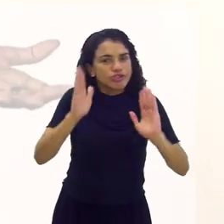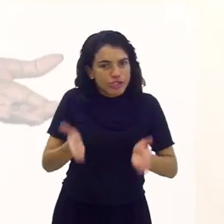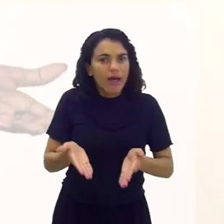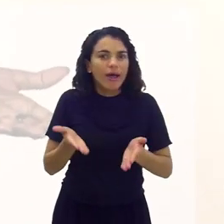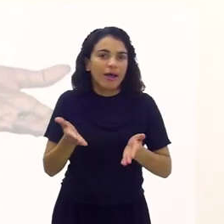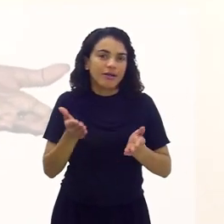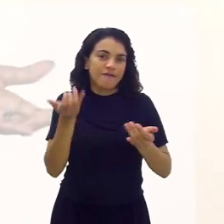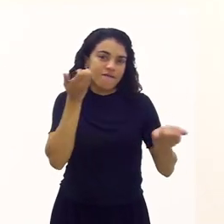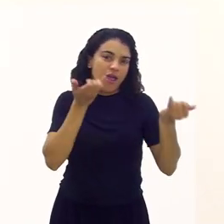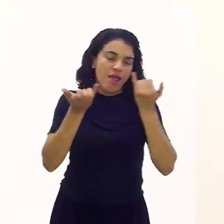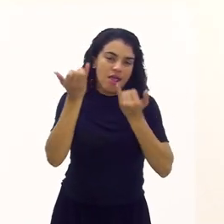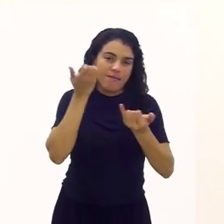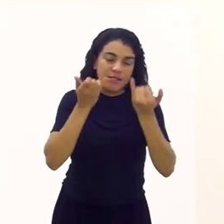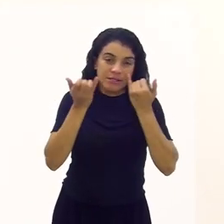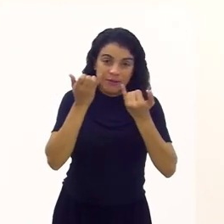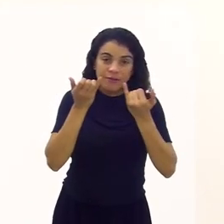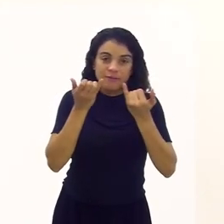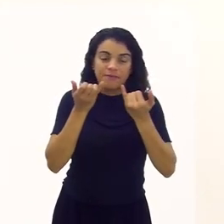disso,